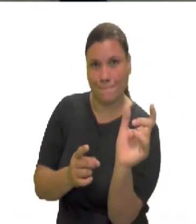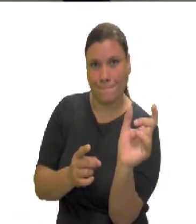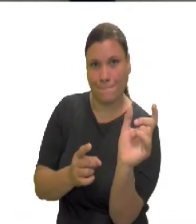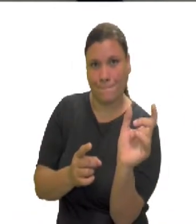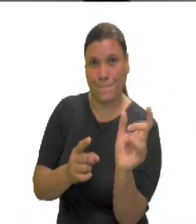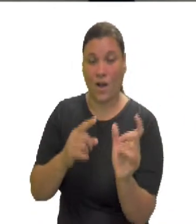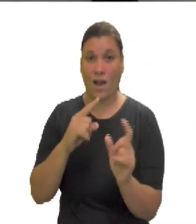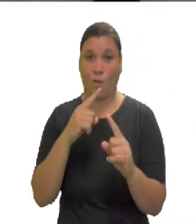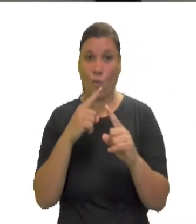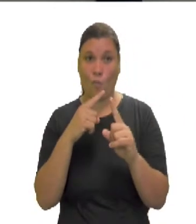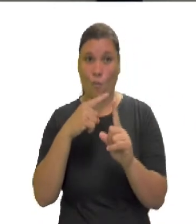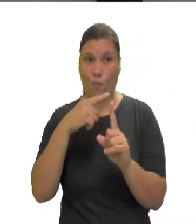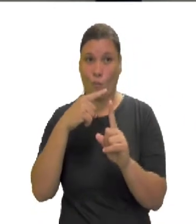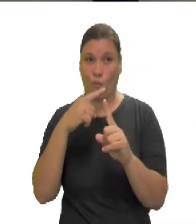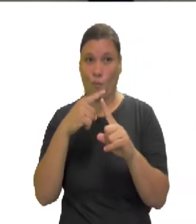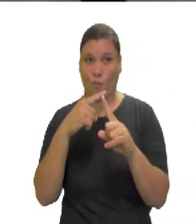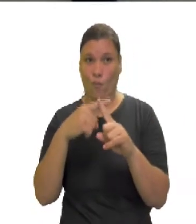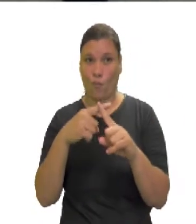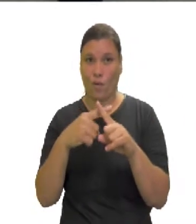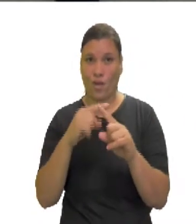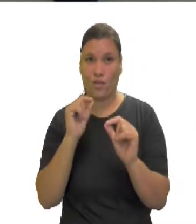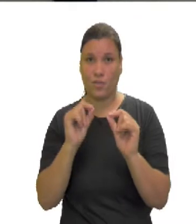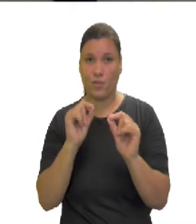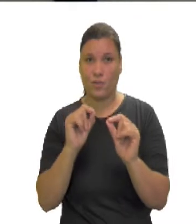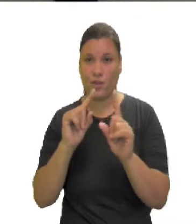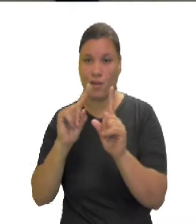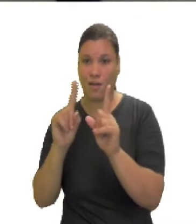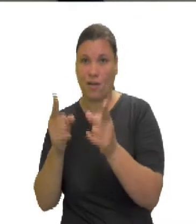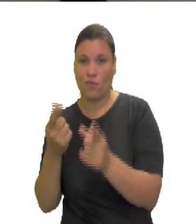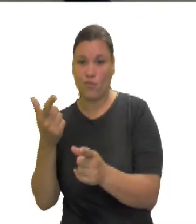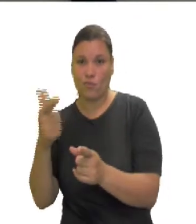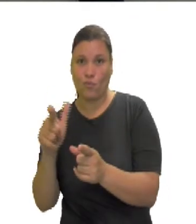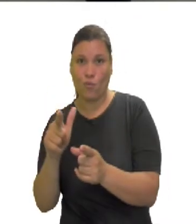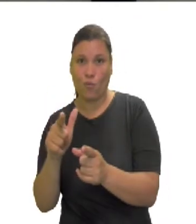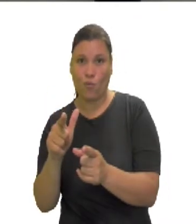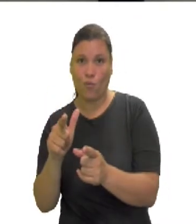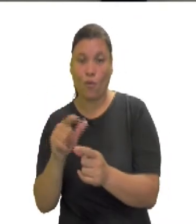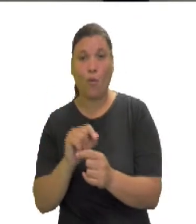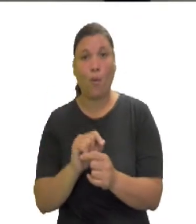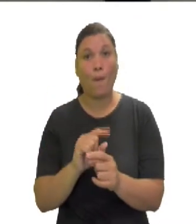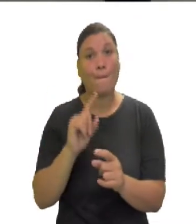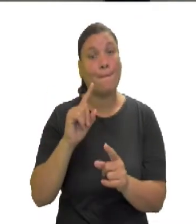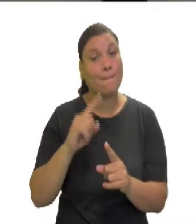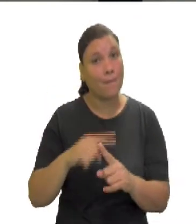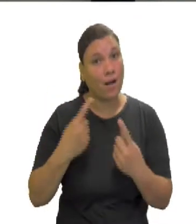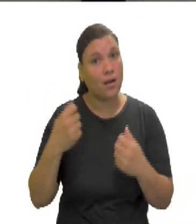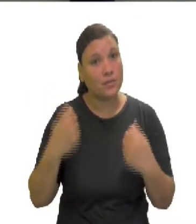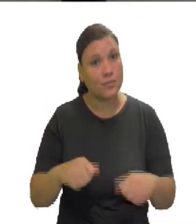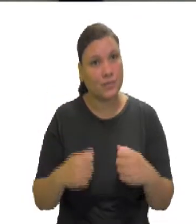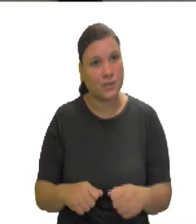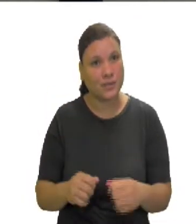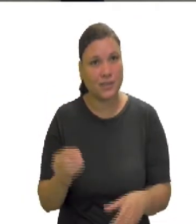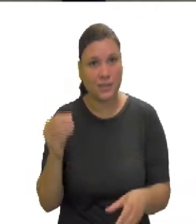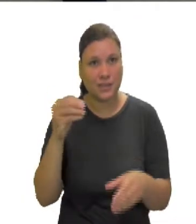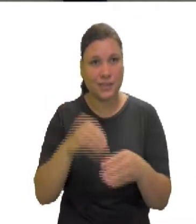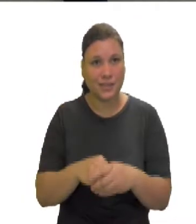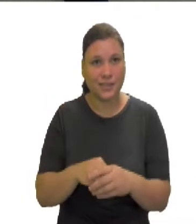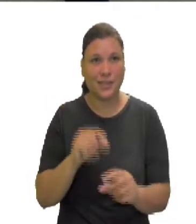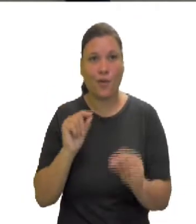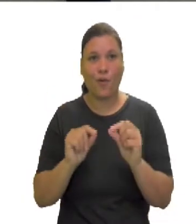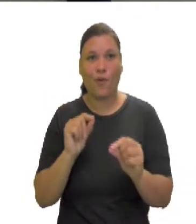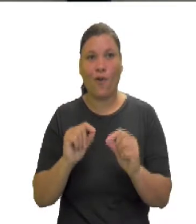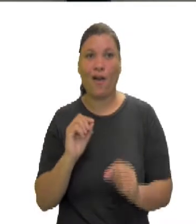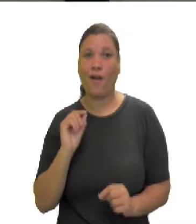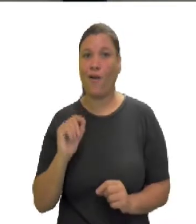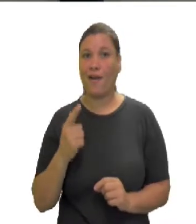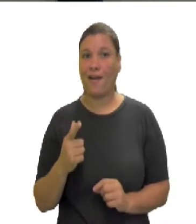segundo termo, que eu tenho aqui, mais o quadrado do segundo termo. Então, para resolver